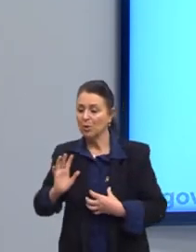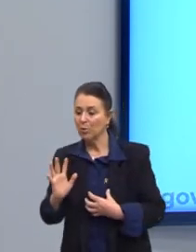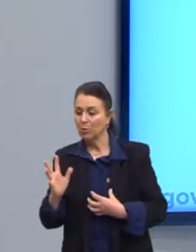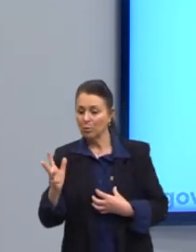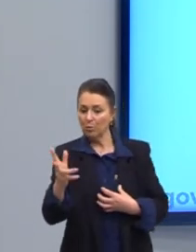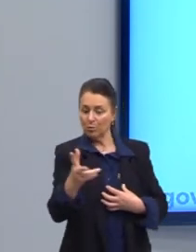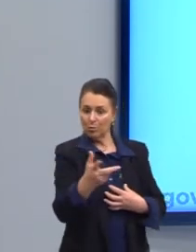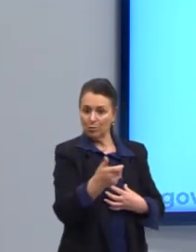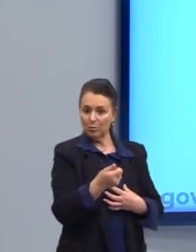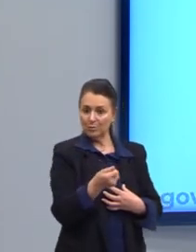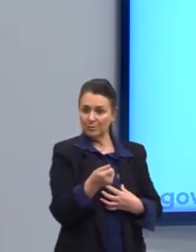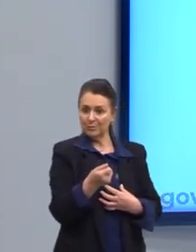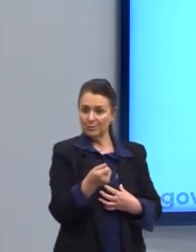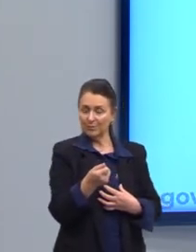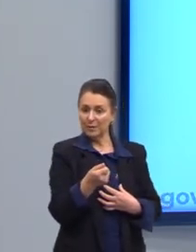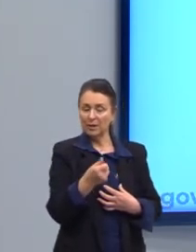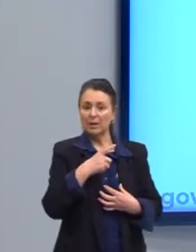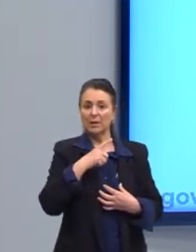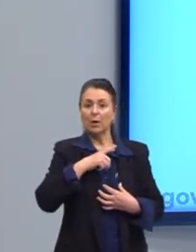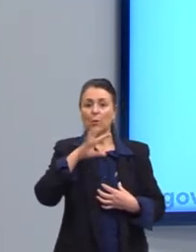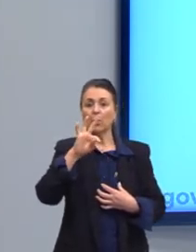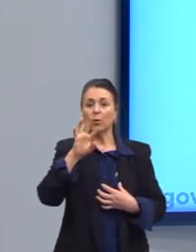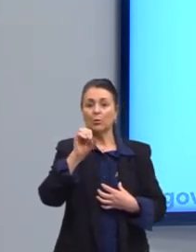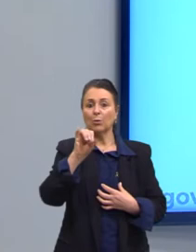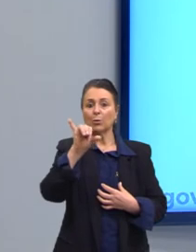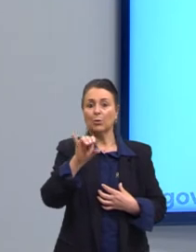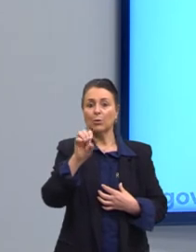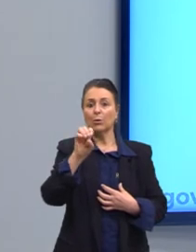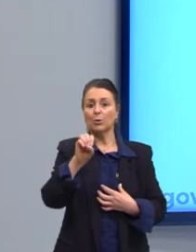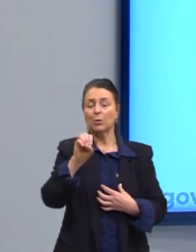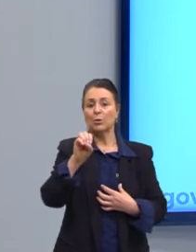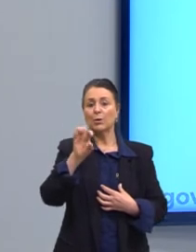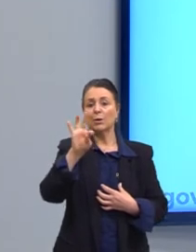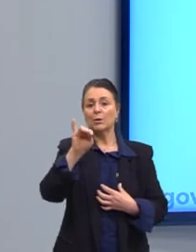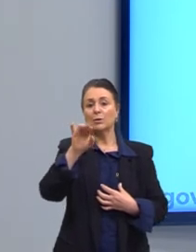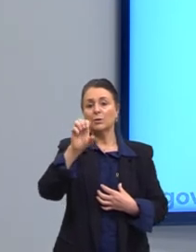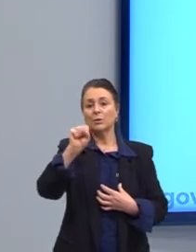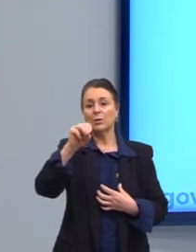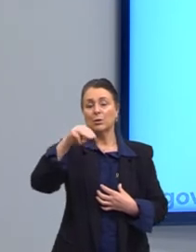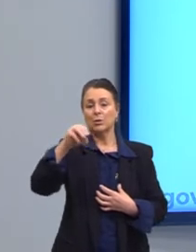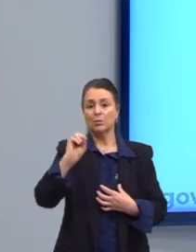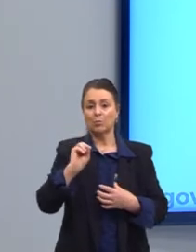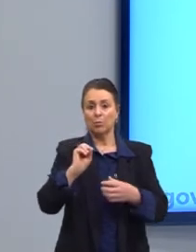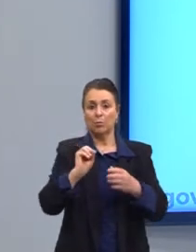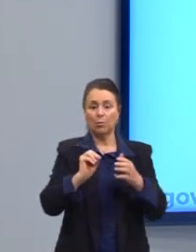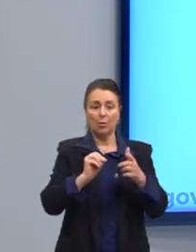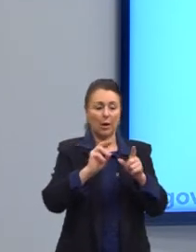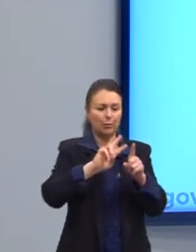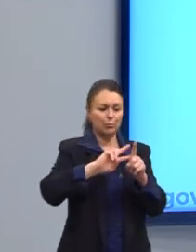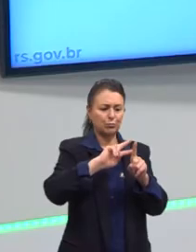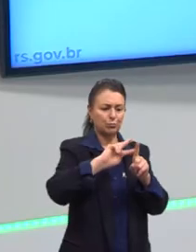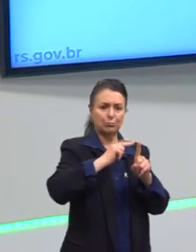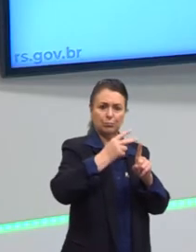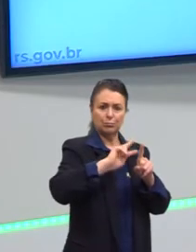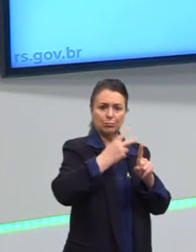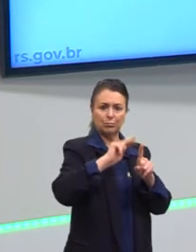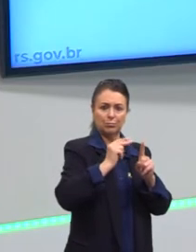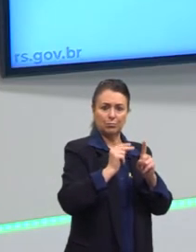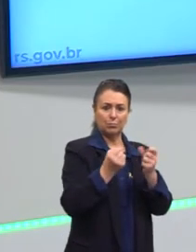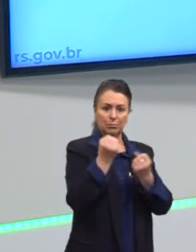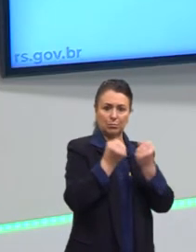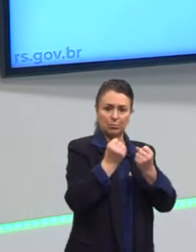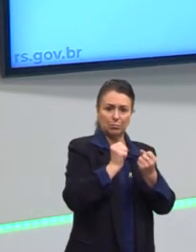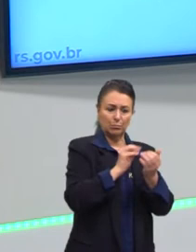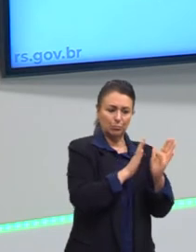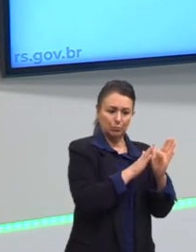Então, olha só, o toyotismo, o toyotismo não é apenas uma maneira de produzir carros que os japoneses